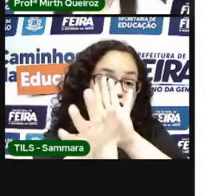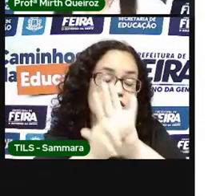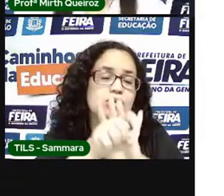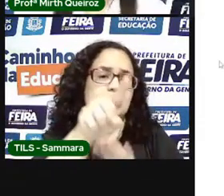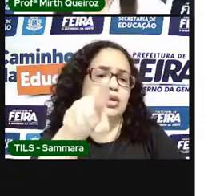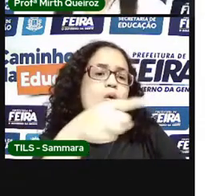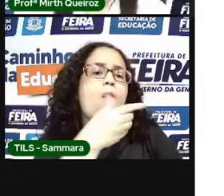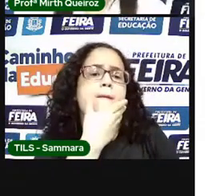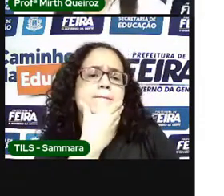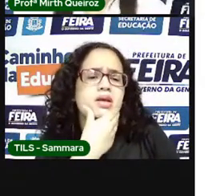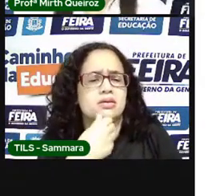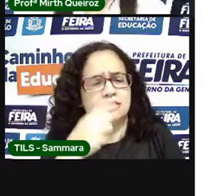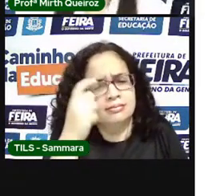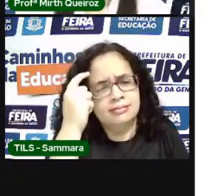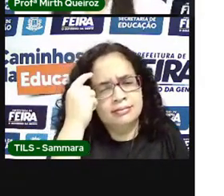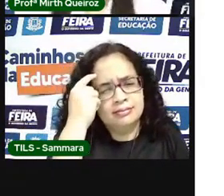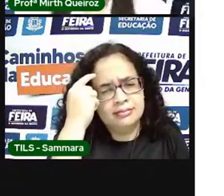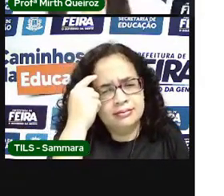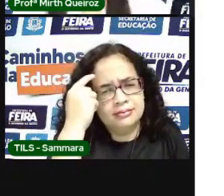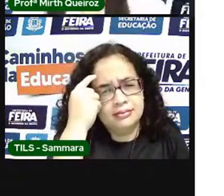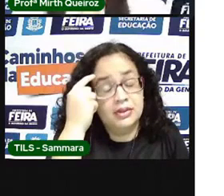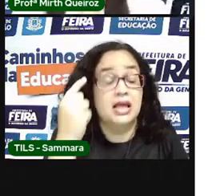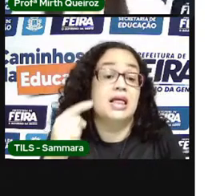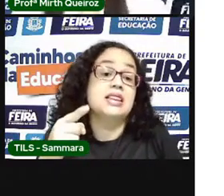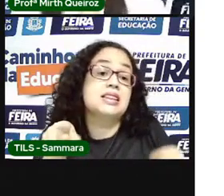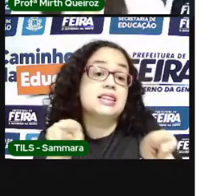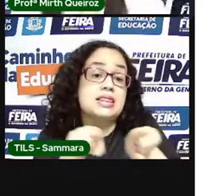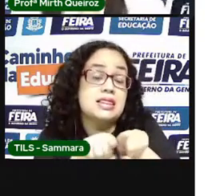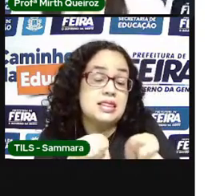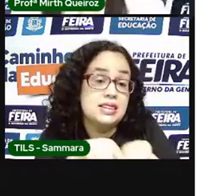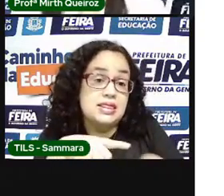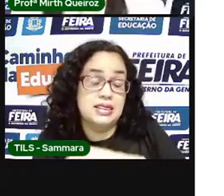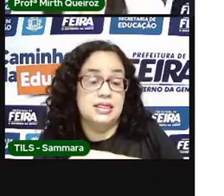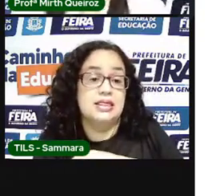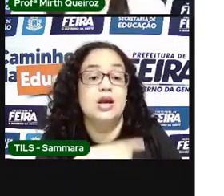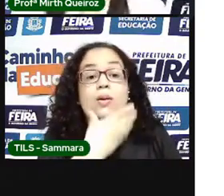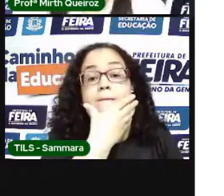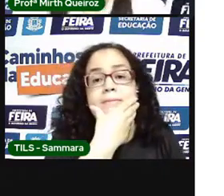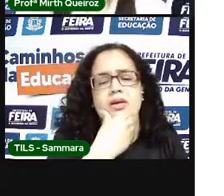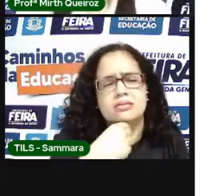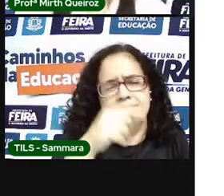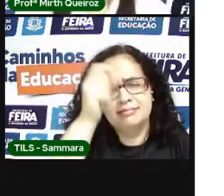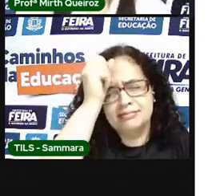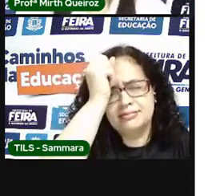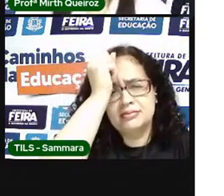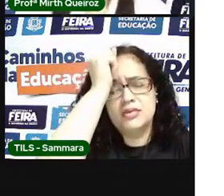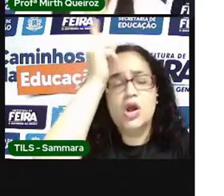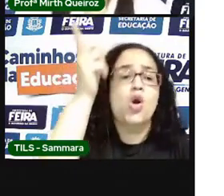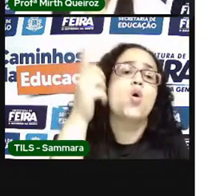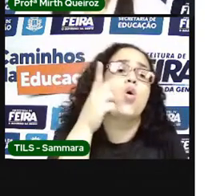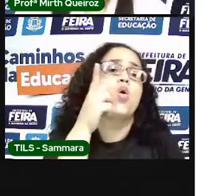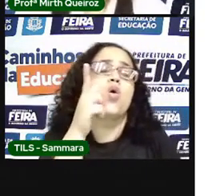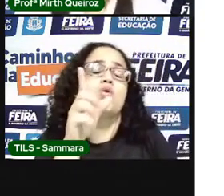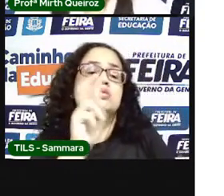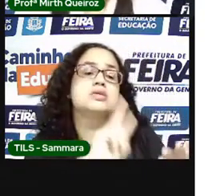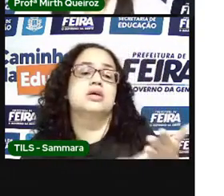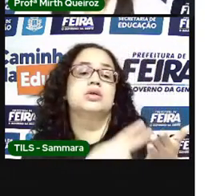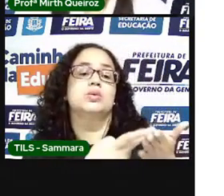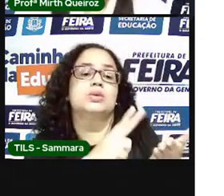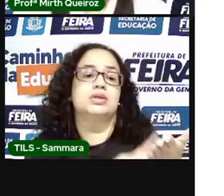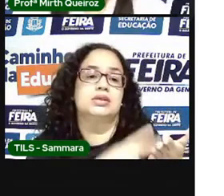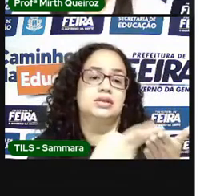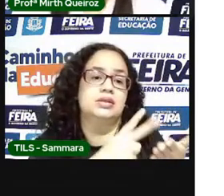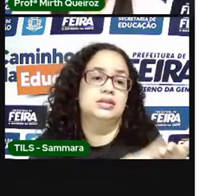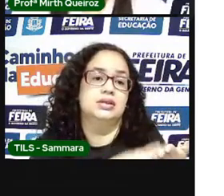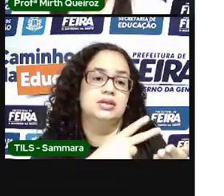menino que está pensativo, temos um menino aqui que teve uma ideia. Como é que vocês conseguiram interpretar isso